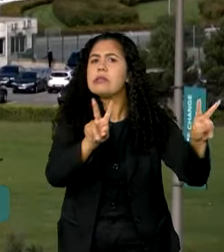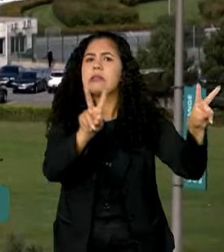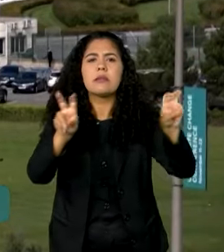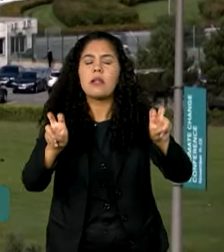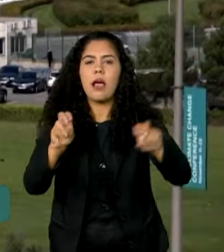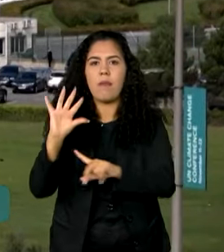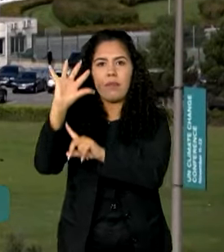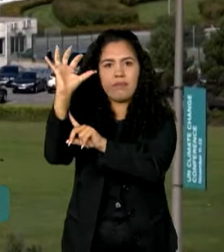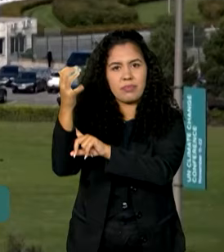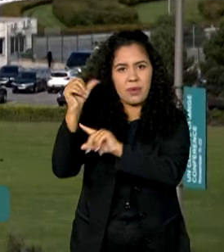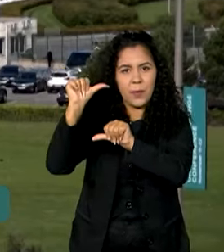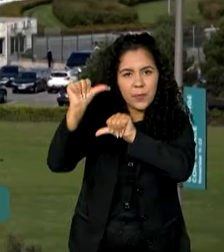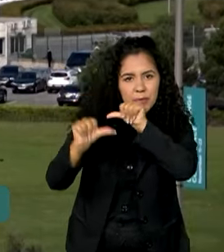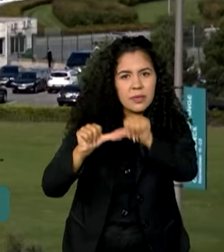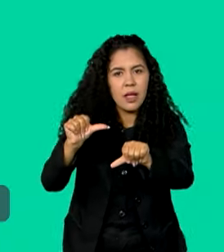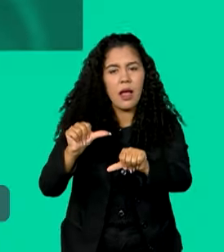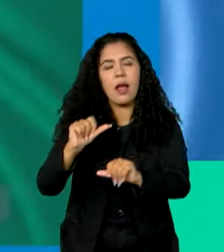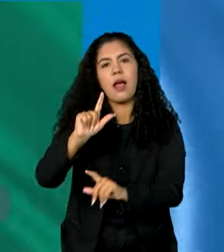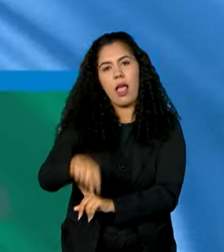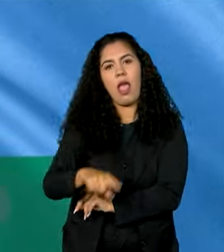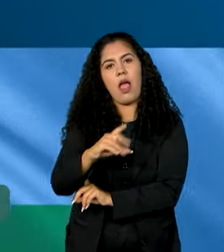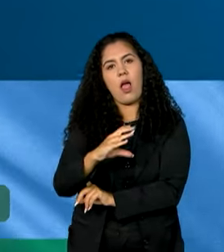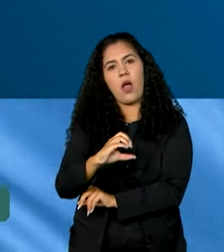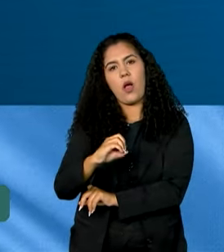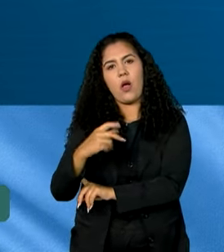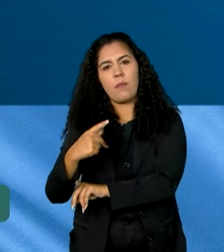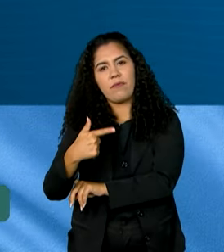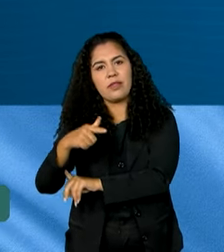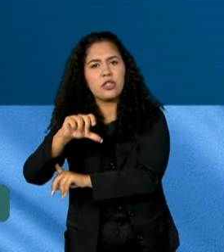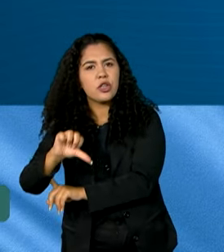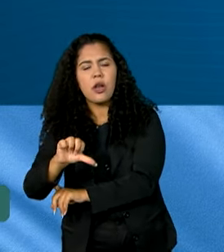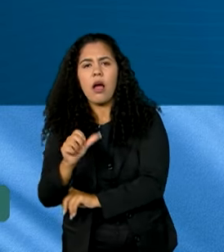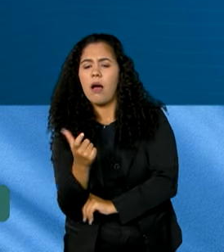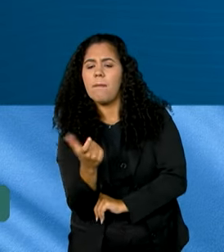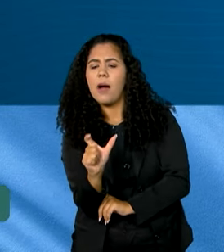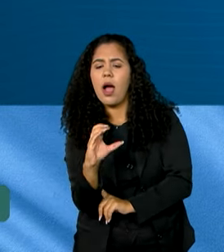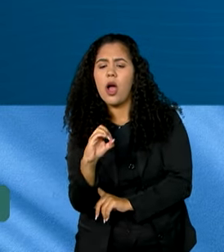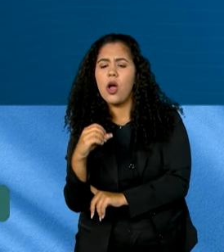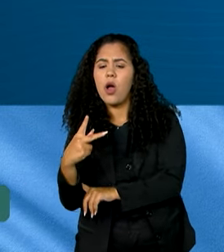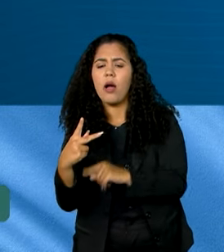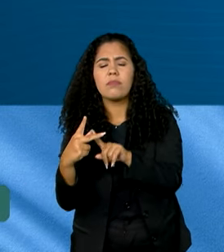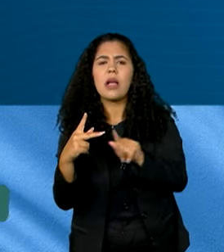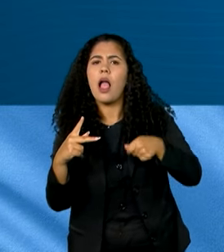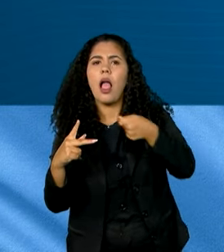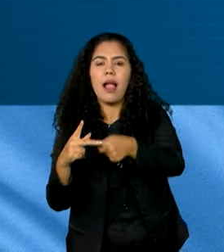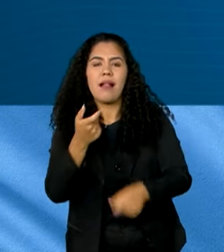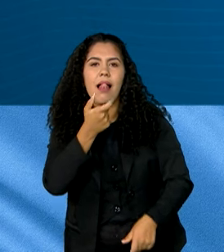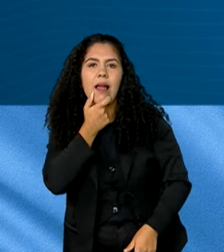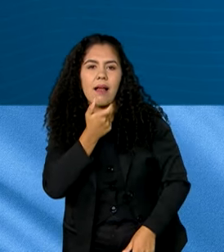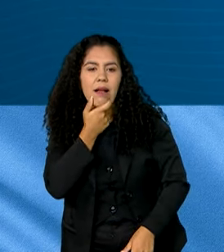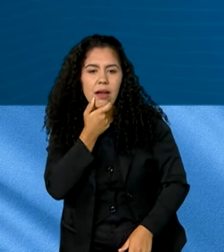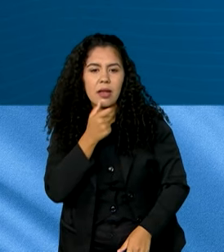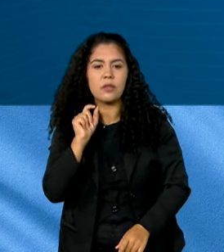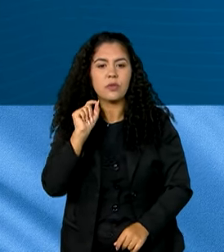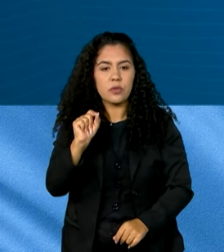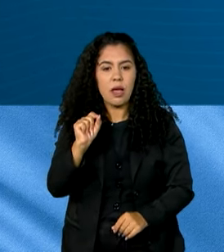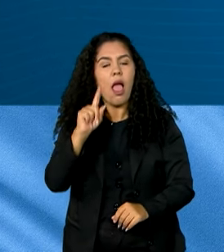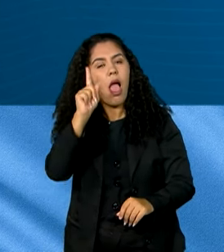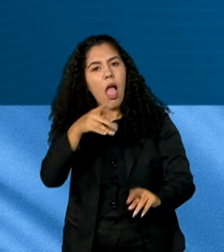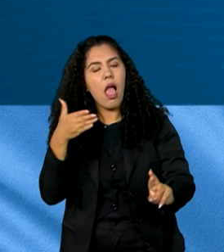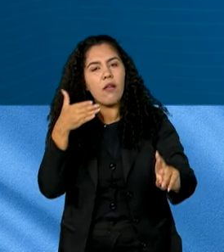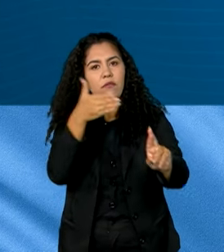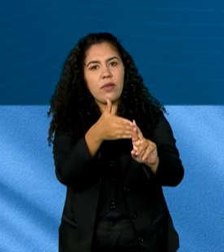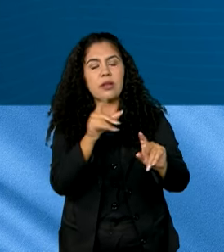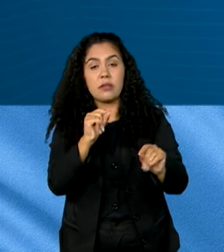Climáticas, a COP29. O termo COP é uma sigla em inglês para a Conferência das Partes, uma referência